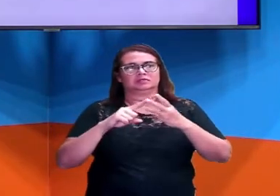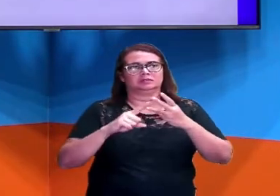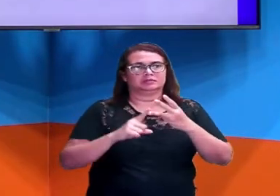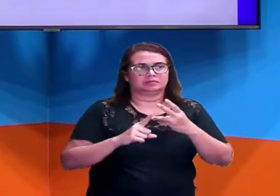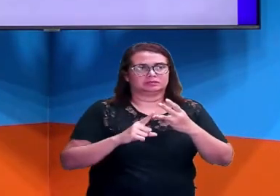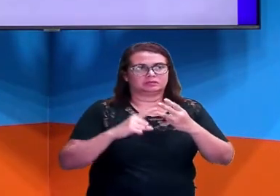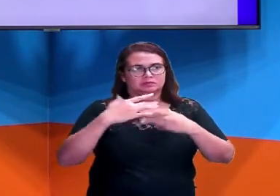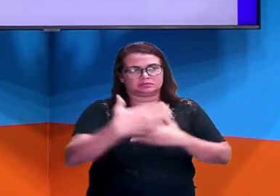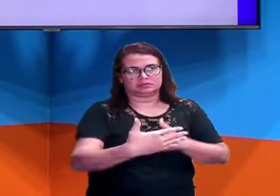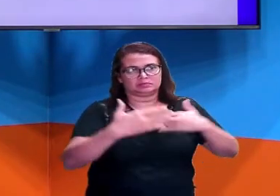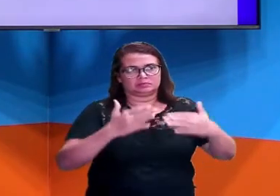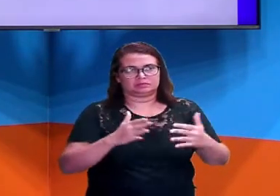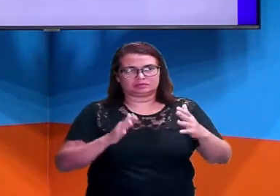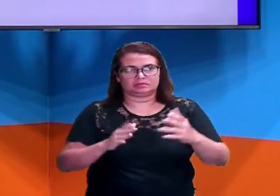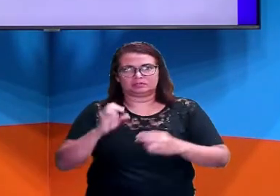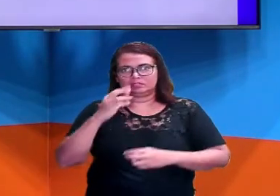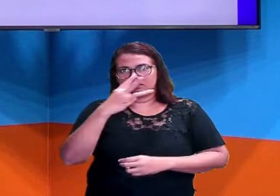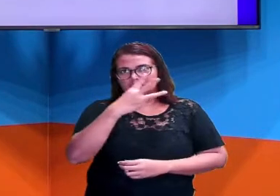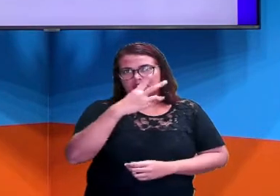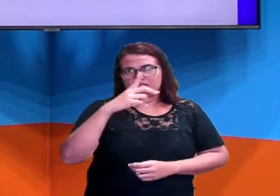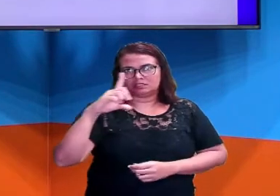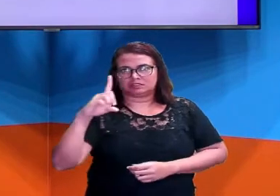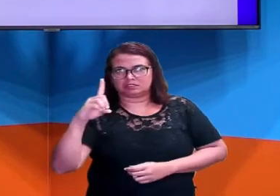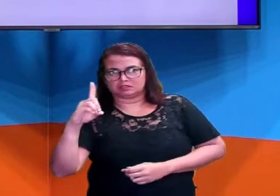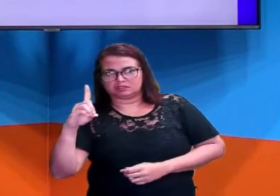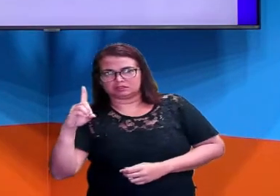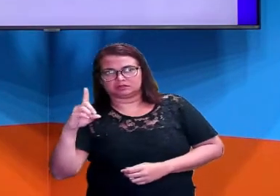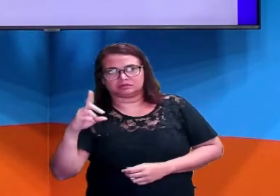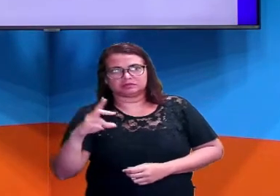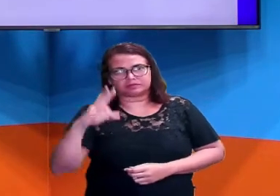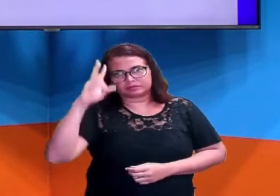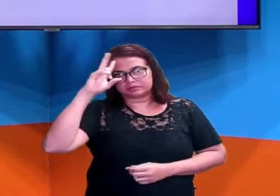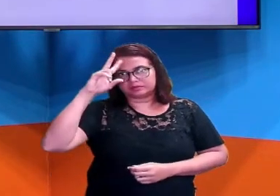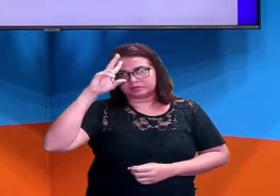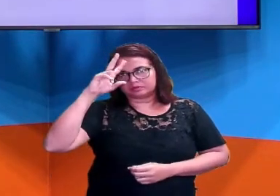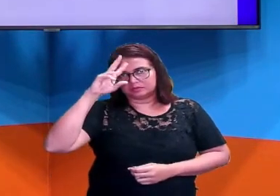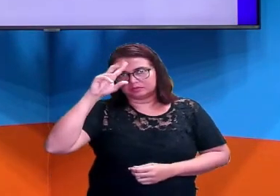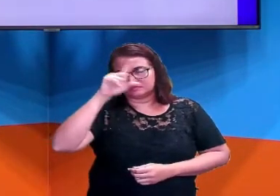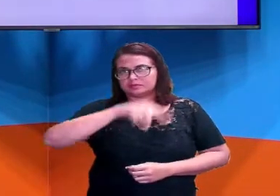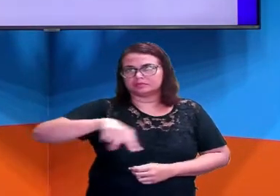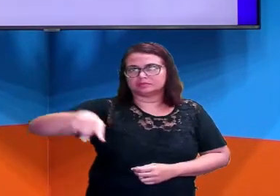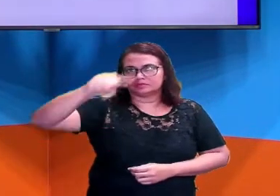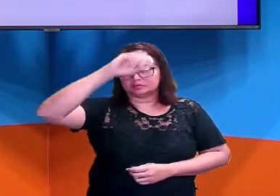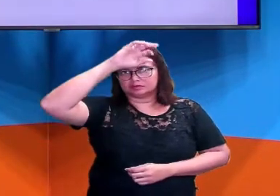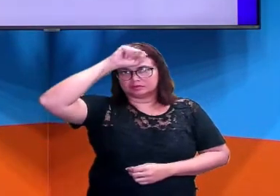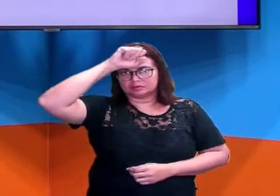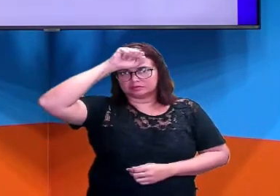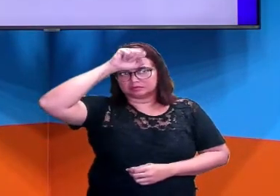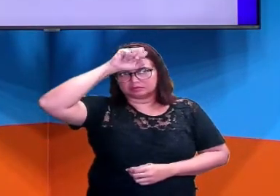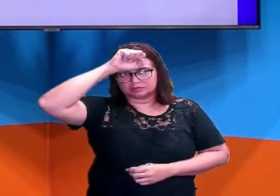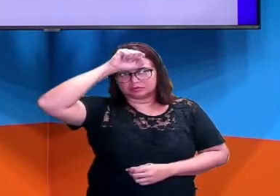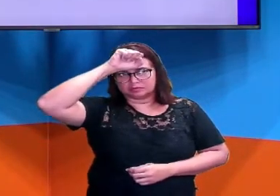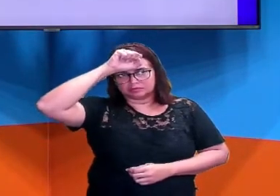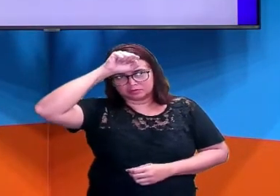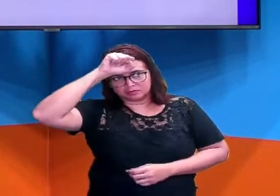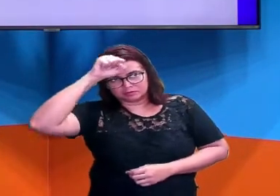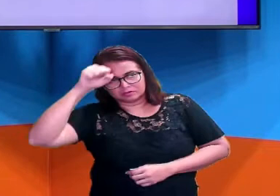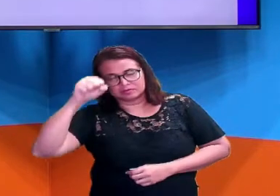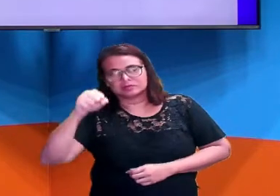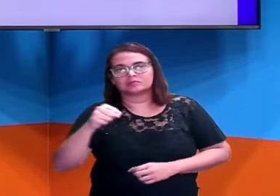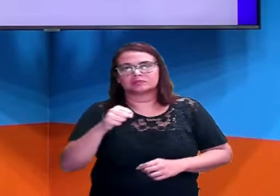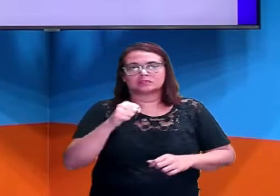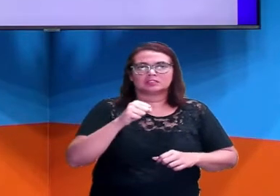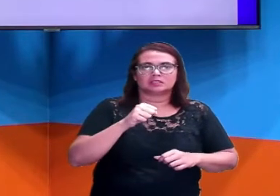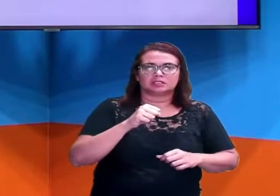gente entra naquela questão dos sólidos geométricos, que vocês trabalham aí com os professores de vocês. Lembram lá que a gente trabalha na matemática, dentro de